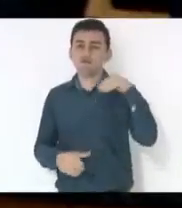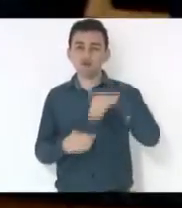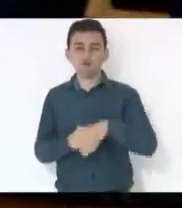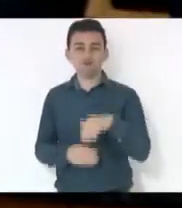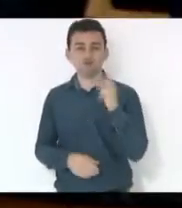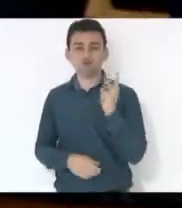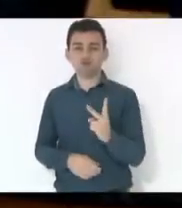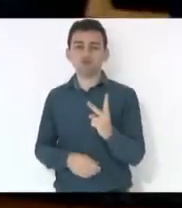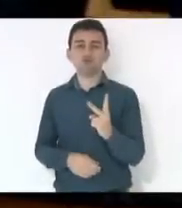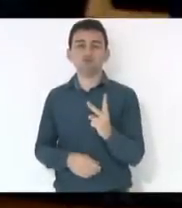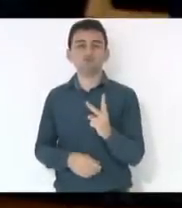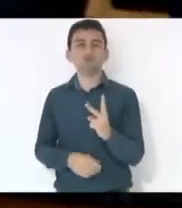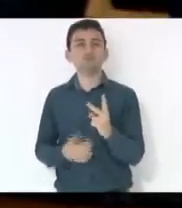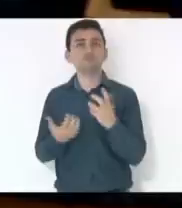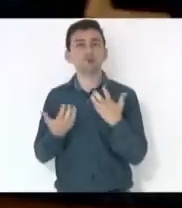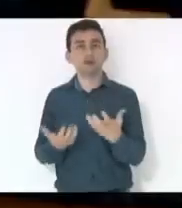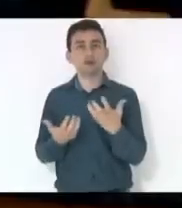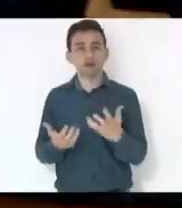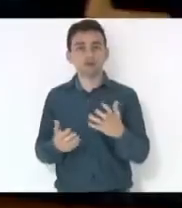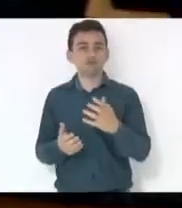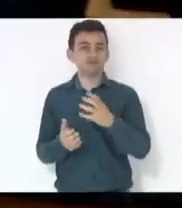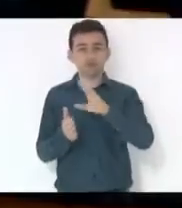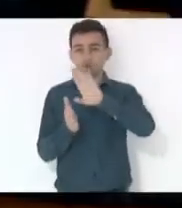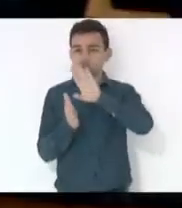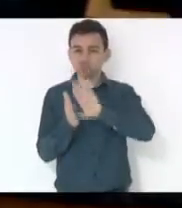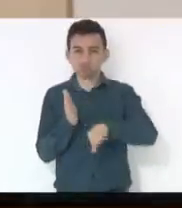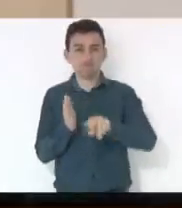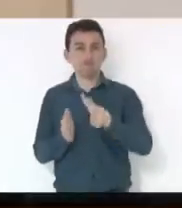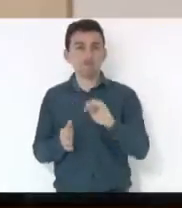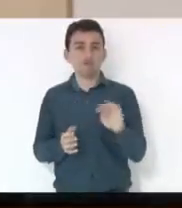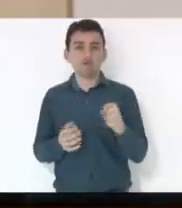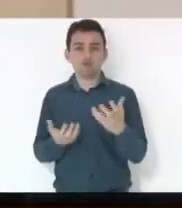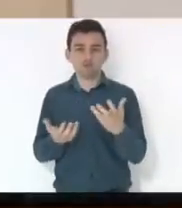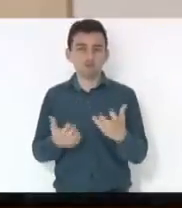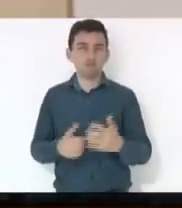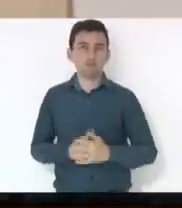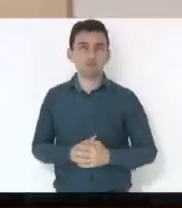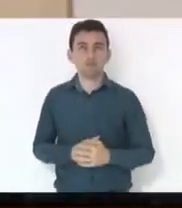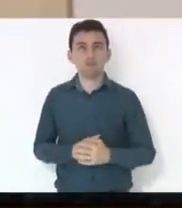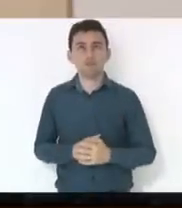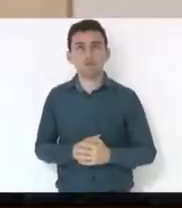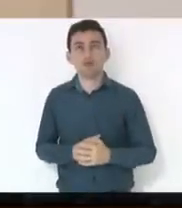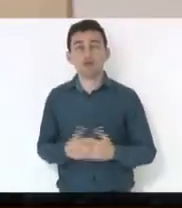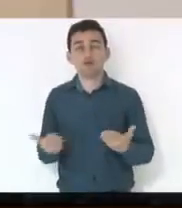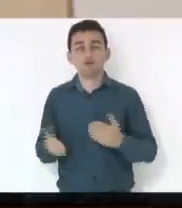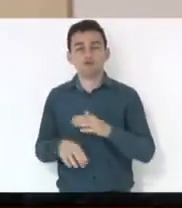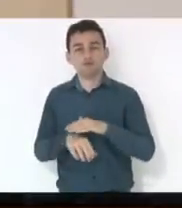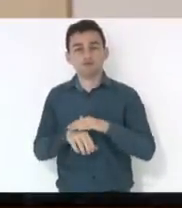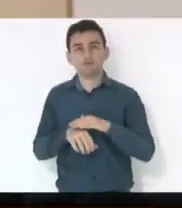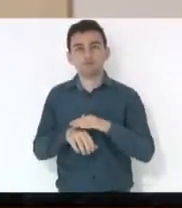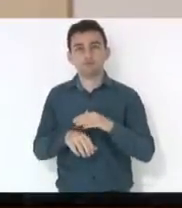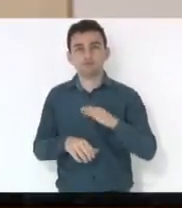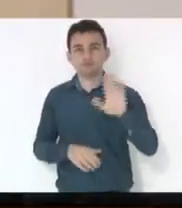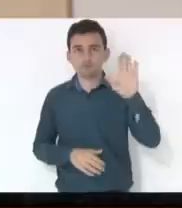pela derrubada desse veto também. Uma palavra do deputado César Valduga.